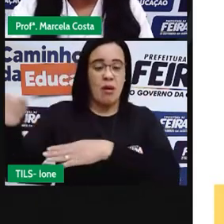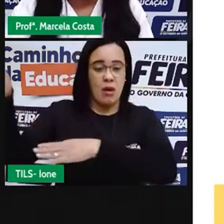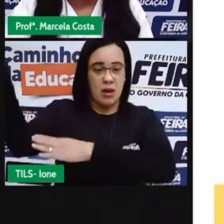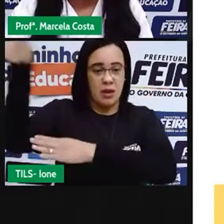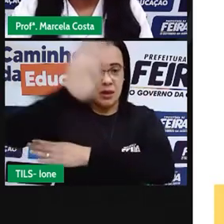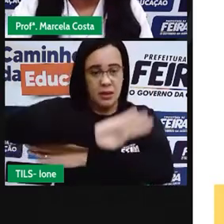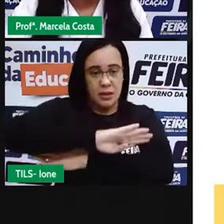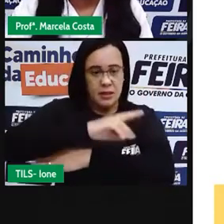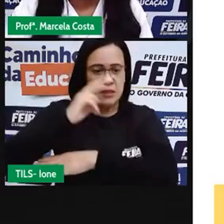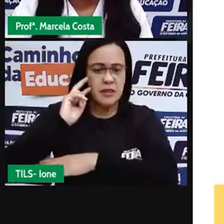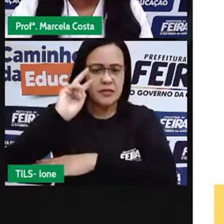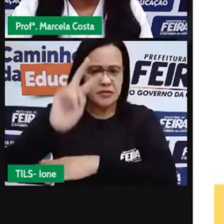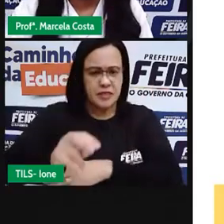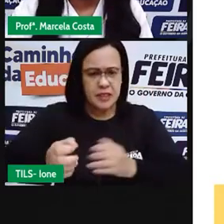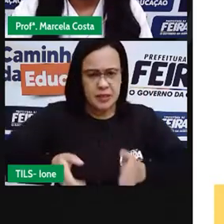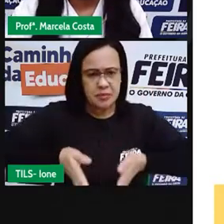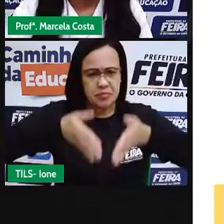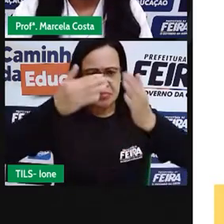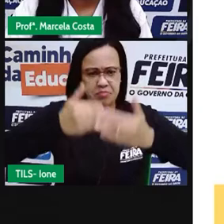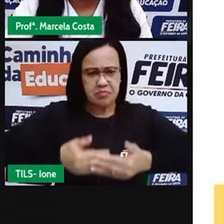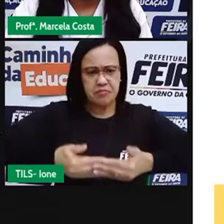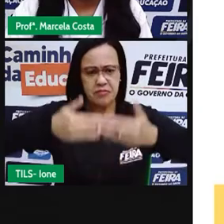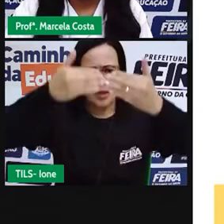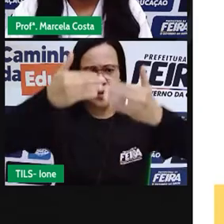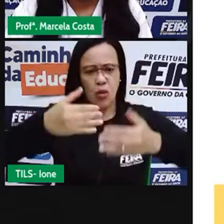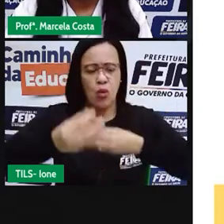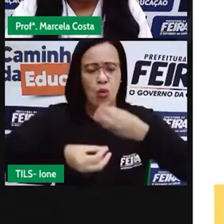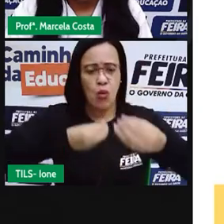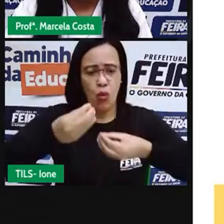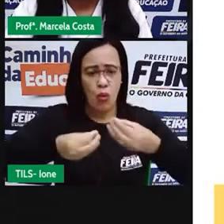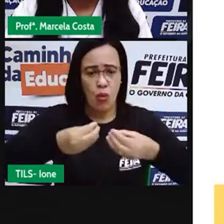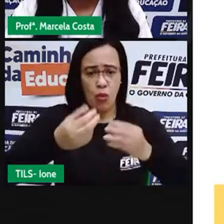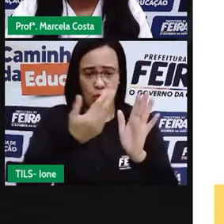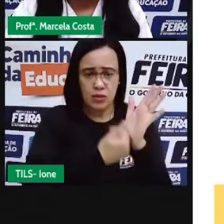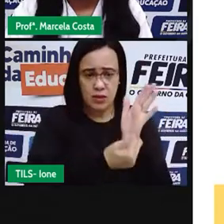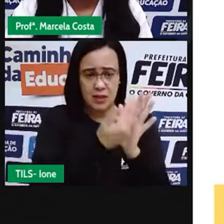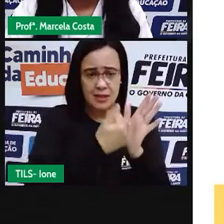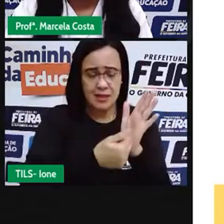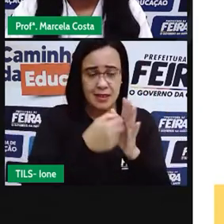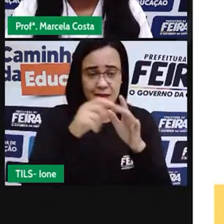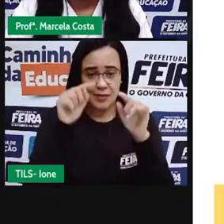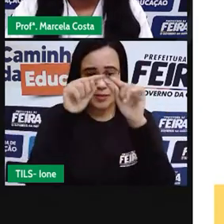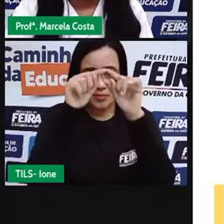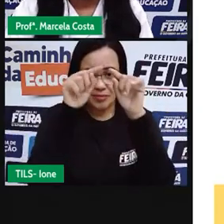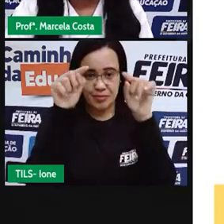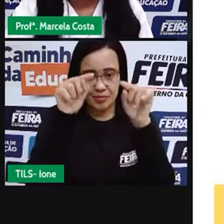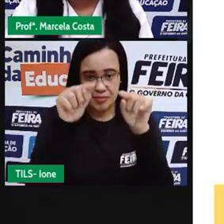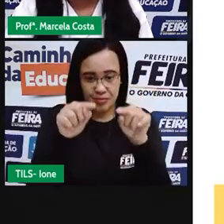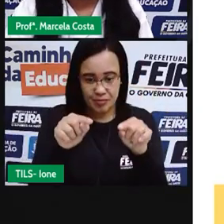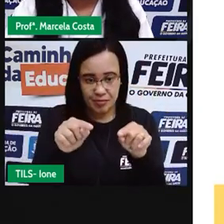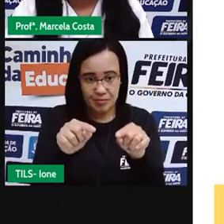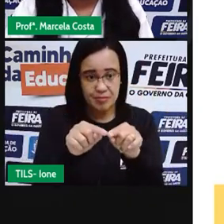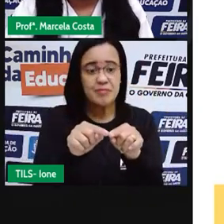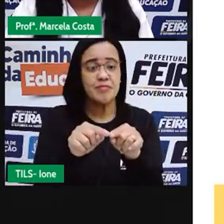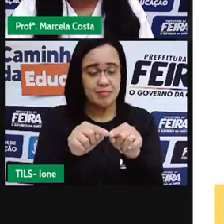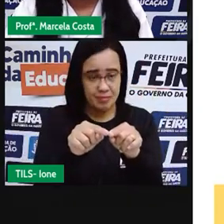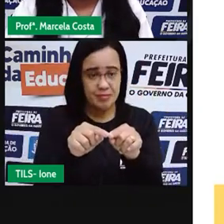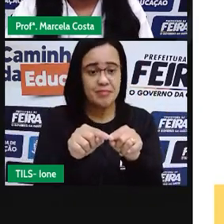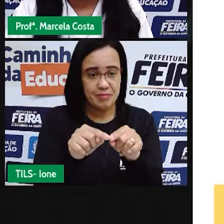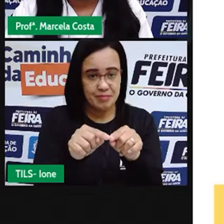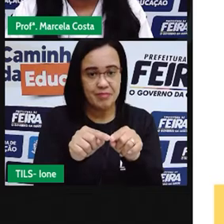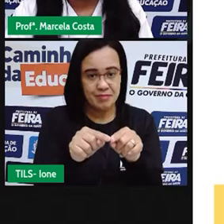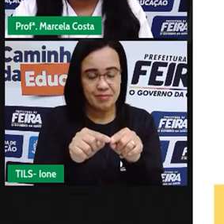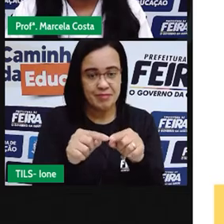corpo dessa janela, dessas portas, elas têm um formato retangular. e que nessa